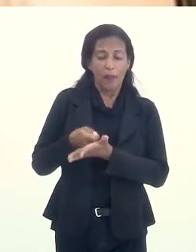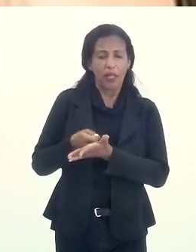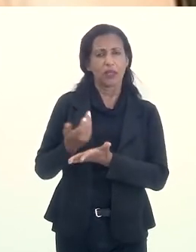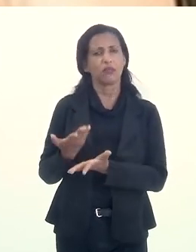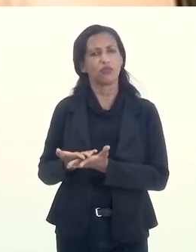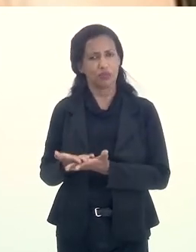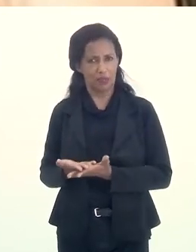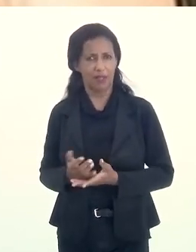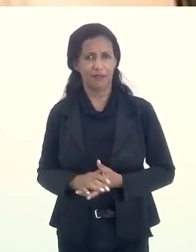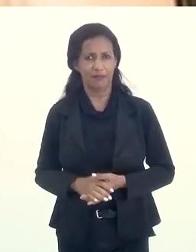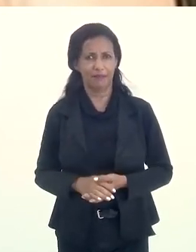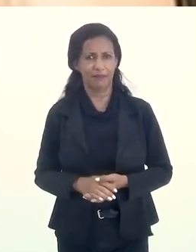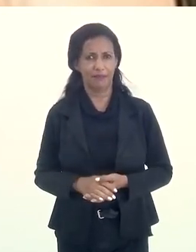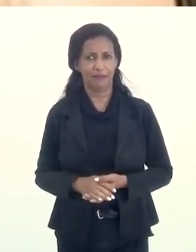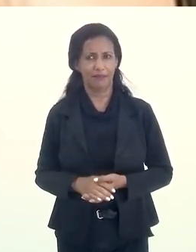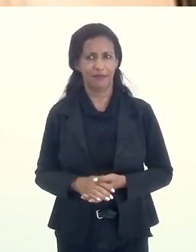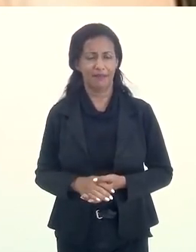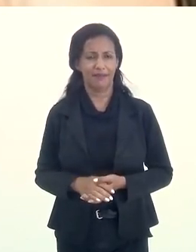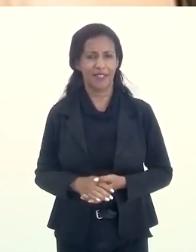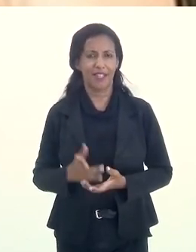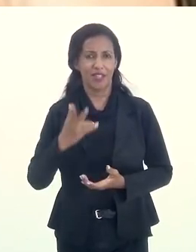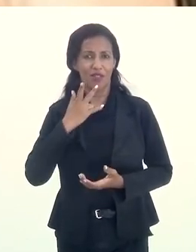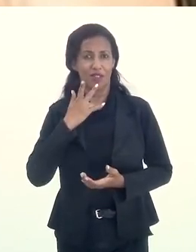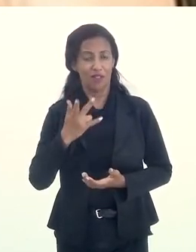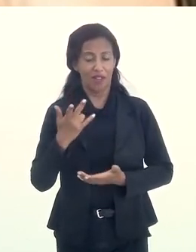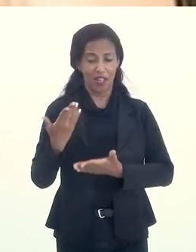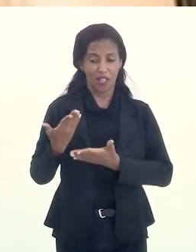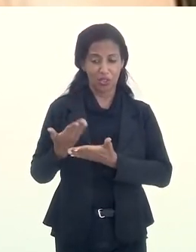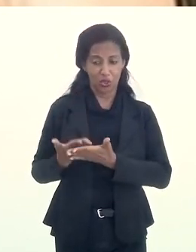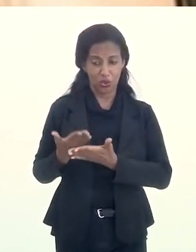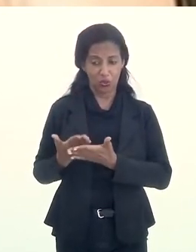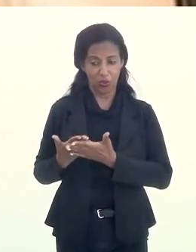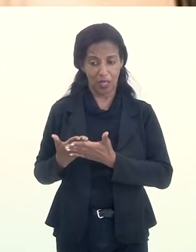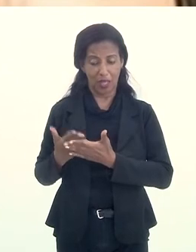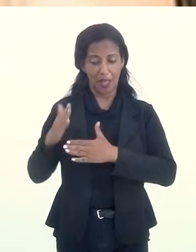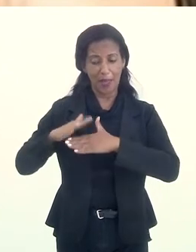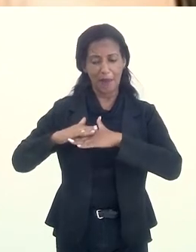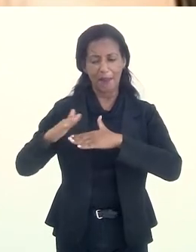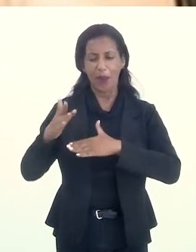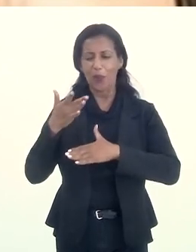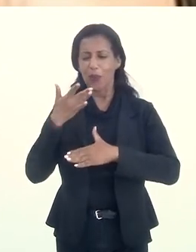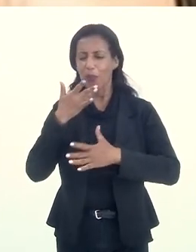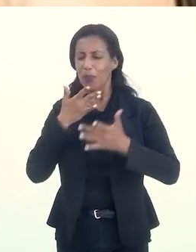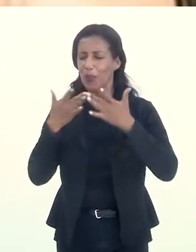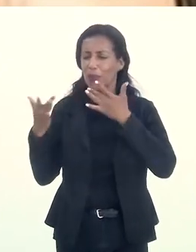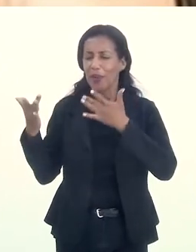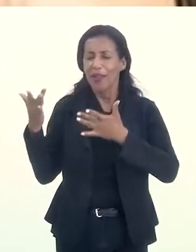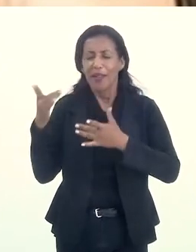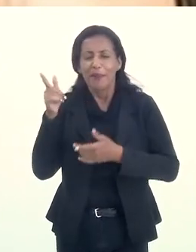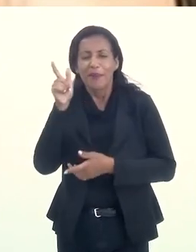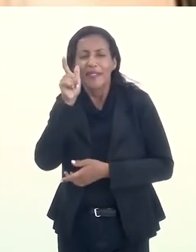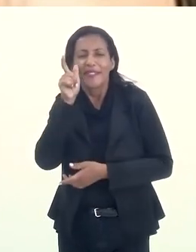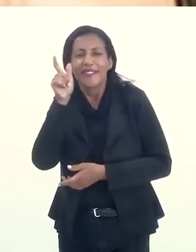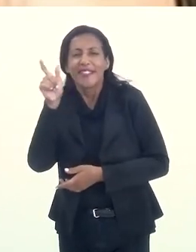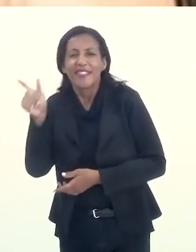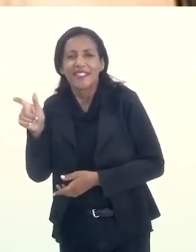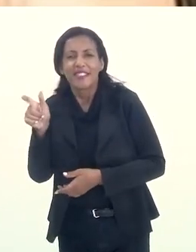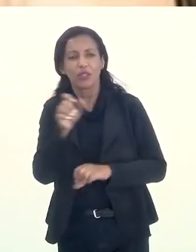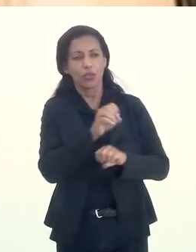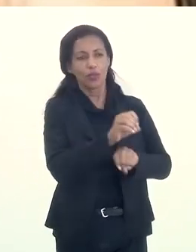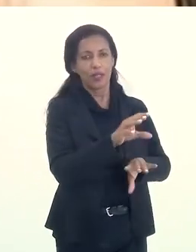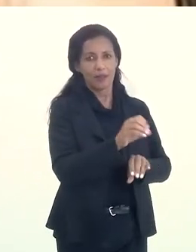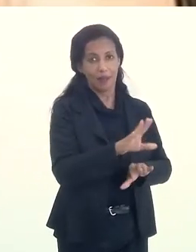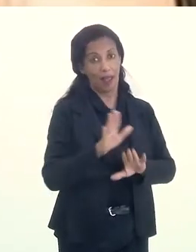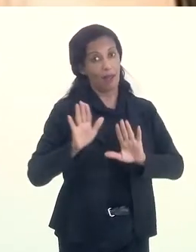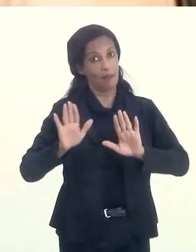obrigação de estudar. Eu não quero dizer que estudar é mais gostoso, mais interessante do que dar aula.